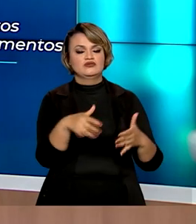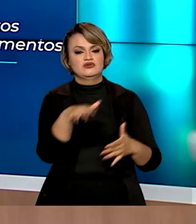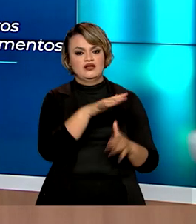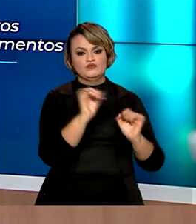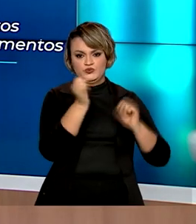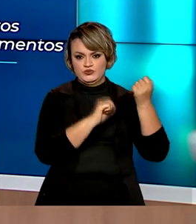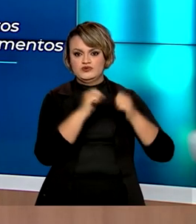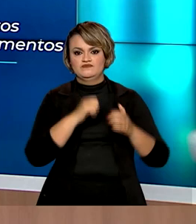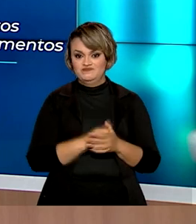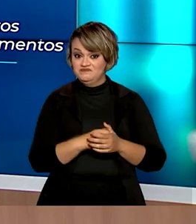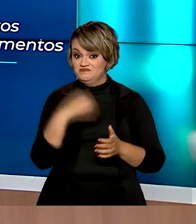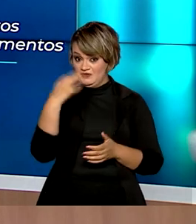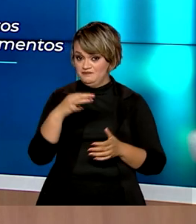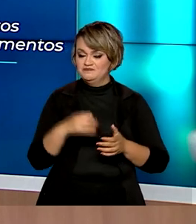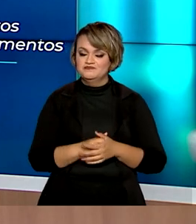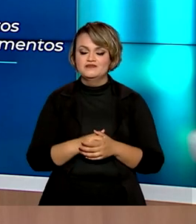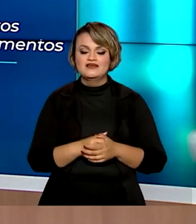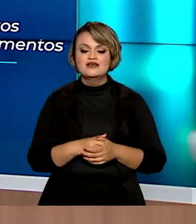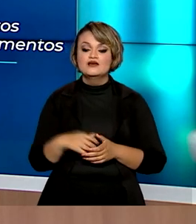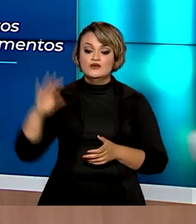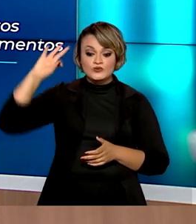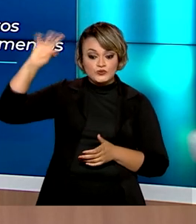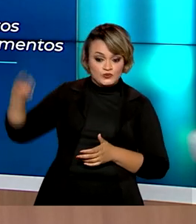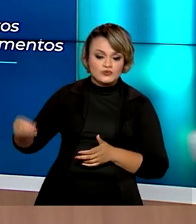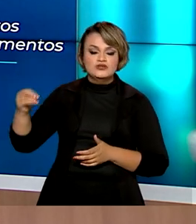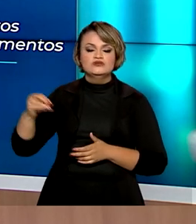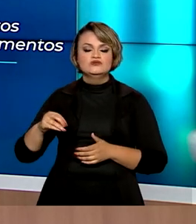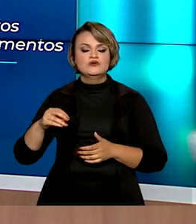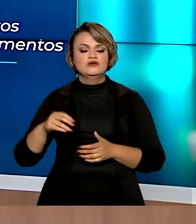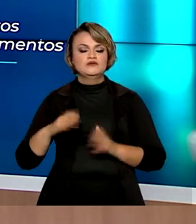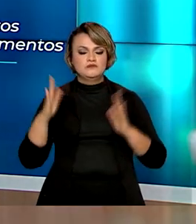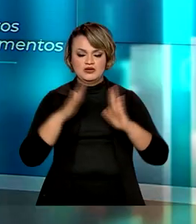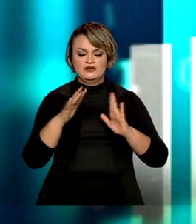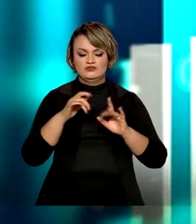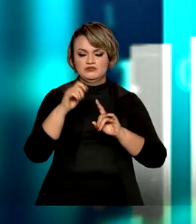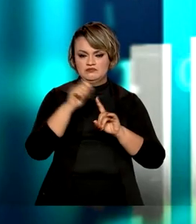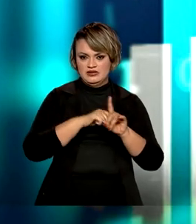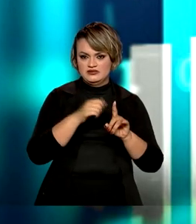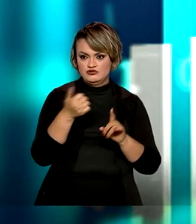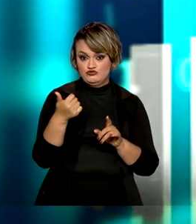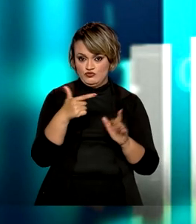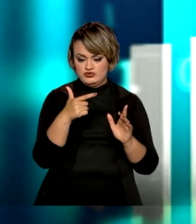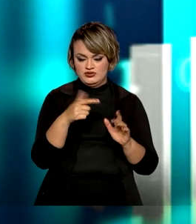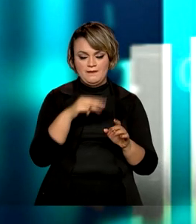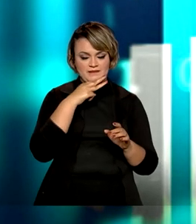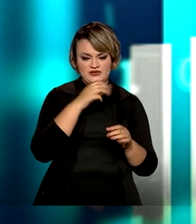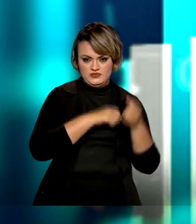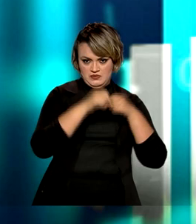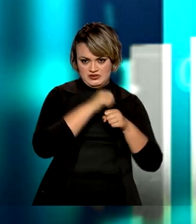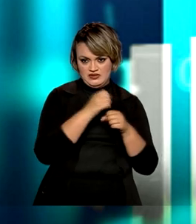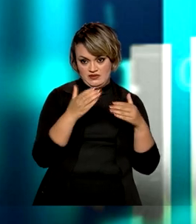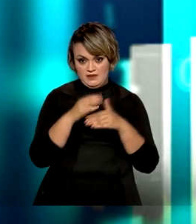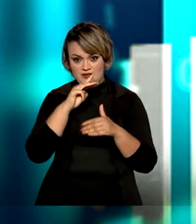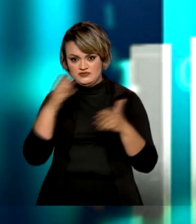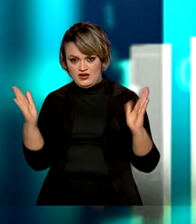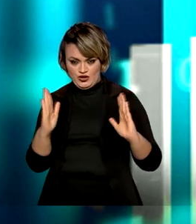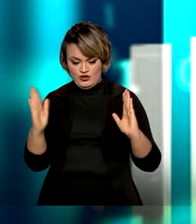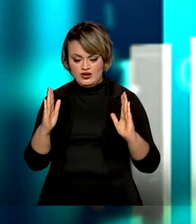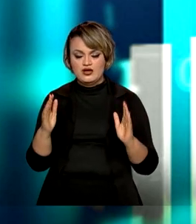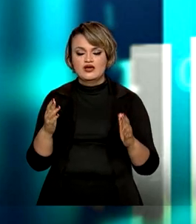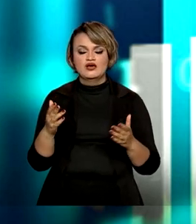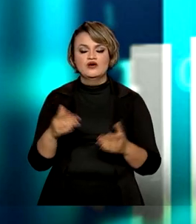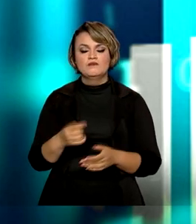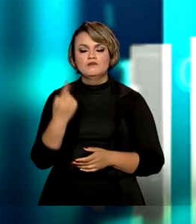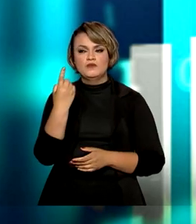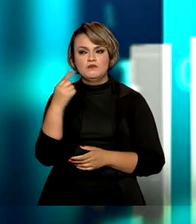setor produtivo. Está certo? Isso faz com que no acumulado dos últimos 12 meses, encerrados em março, tenhamos chegado a algo em torno de 1